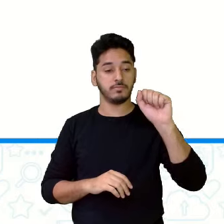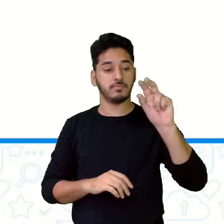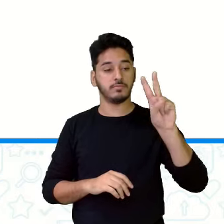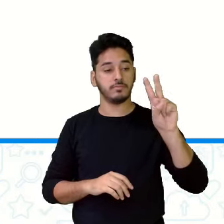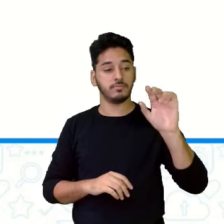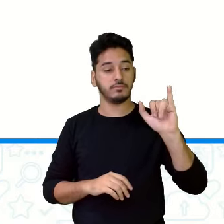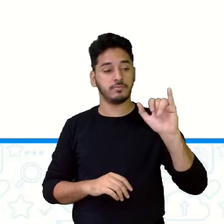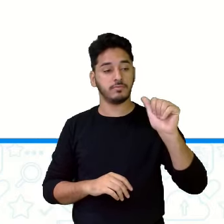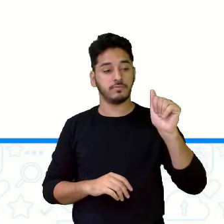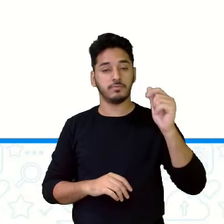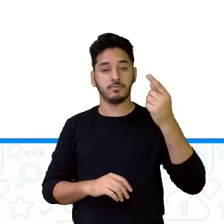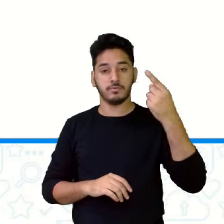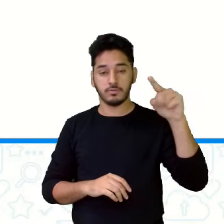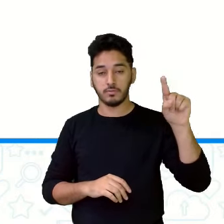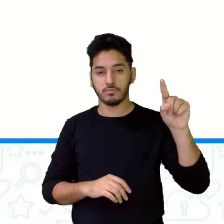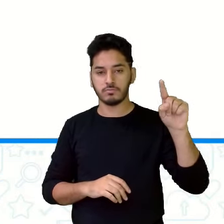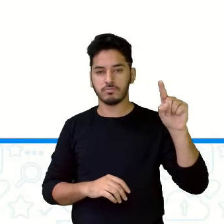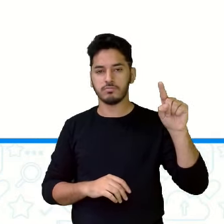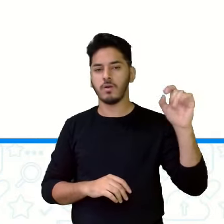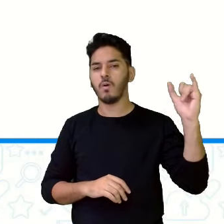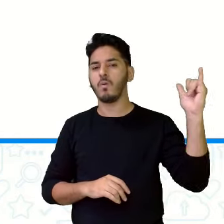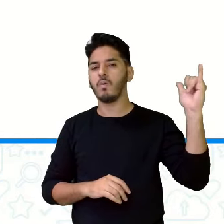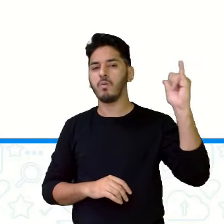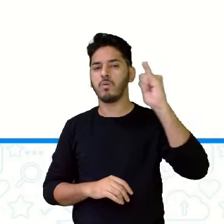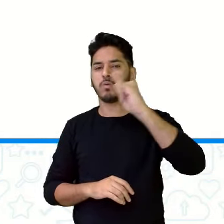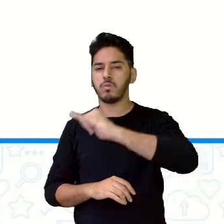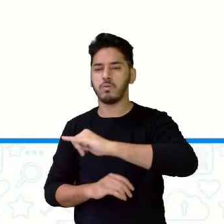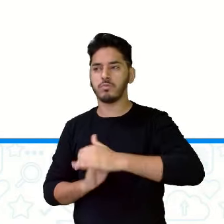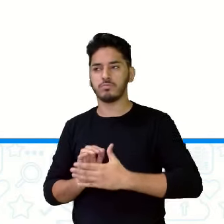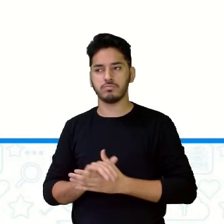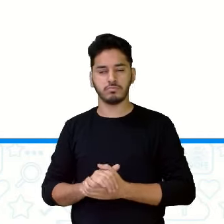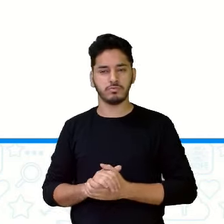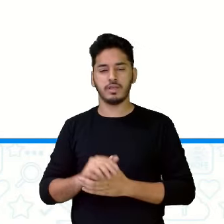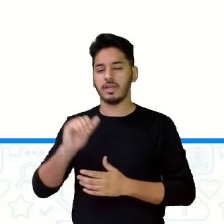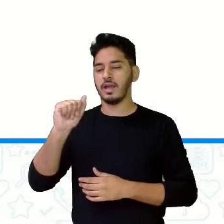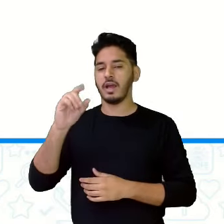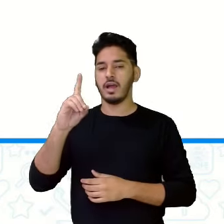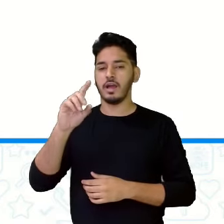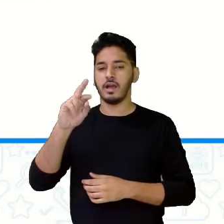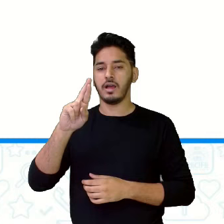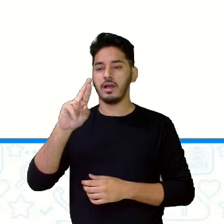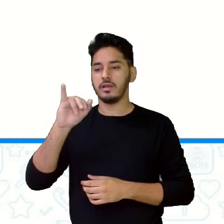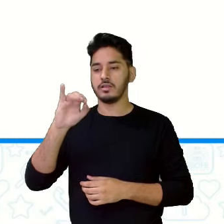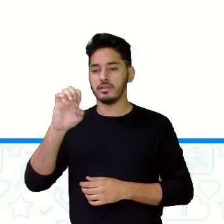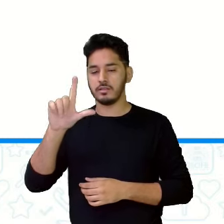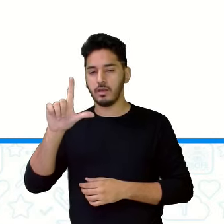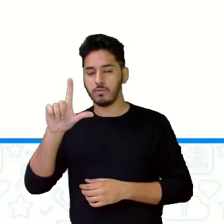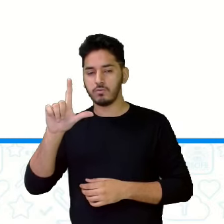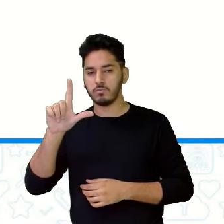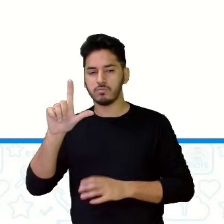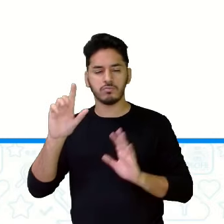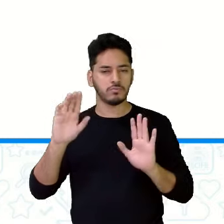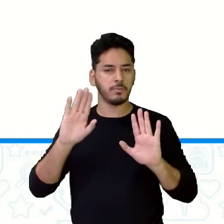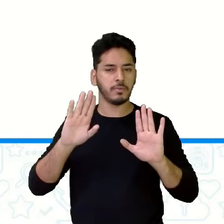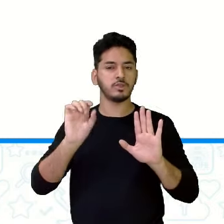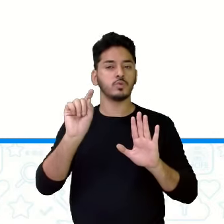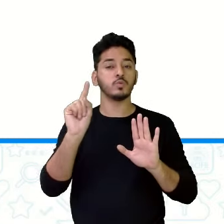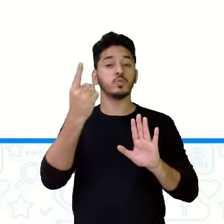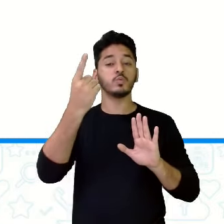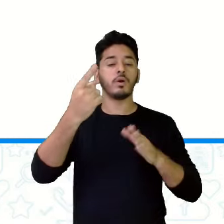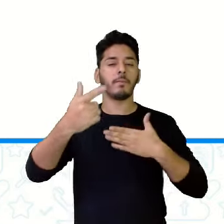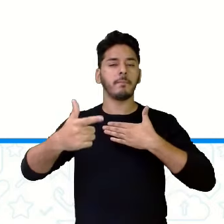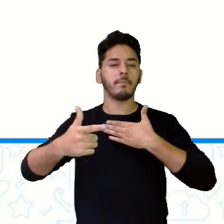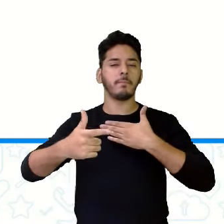são aí substantivos, boné, avião e adriel, mas apenas um é um substantivo próprio.